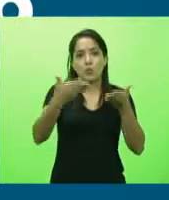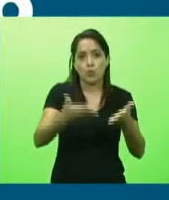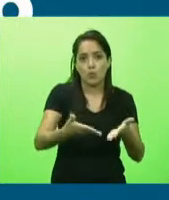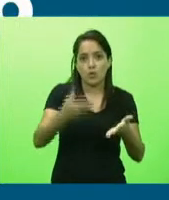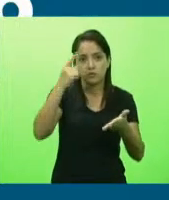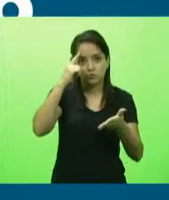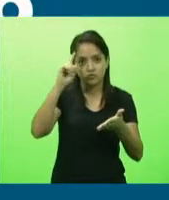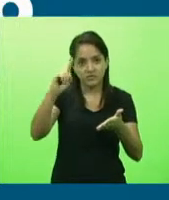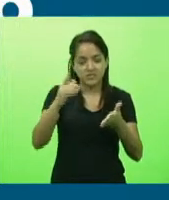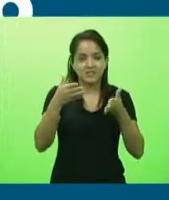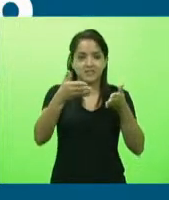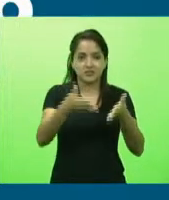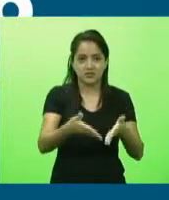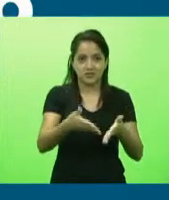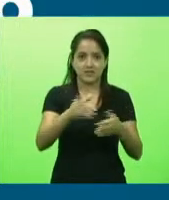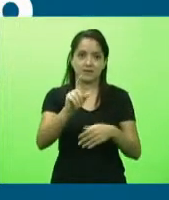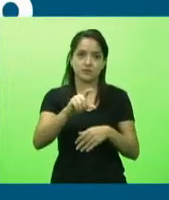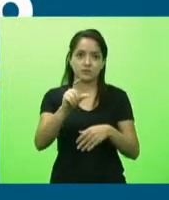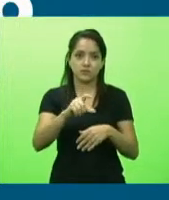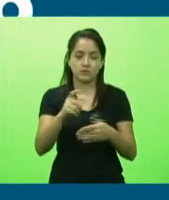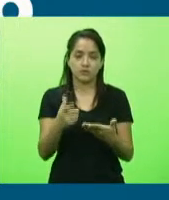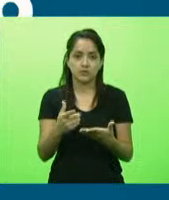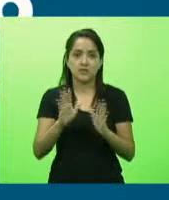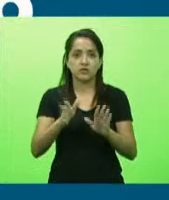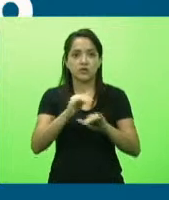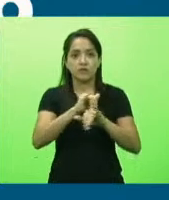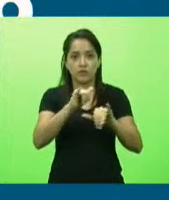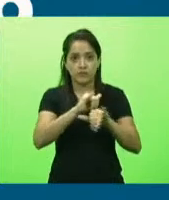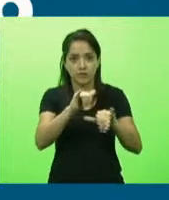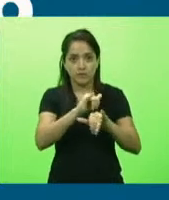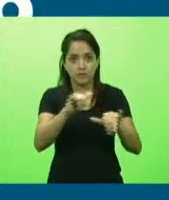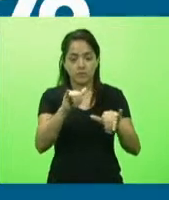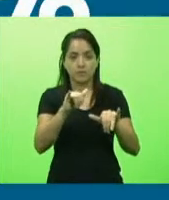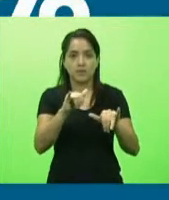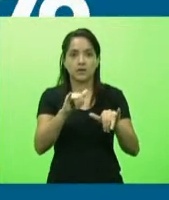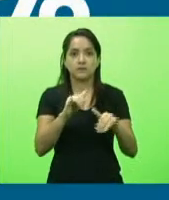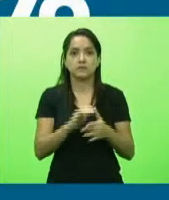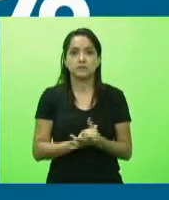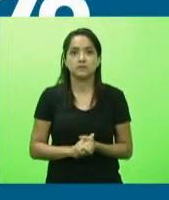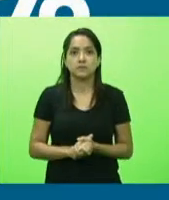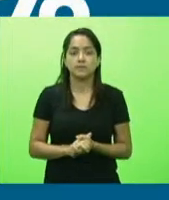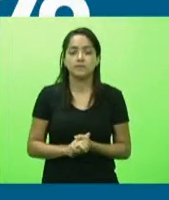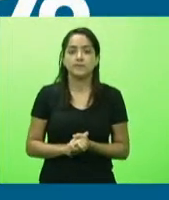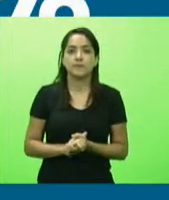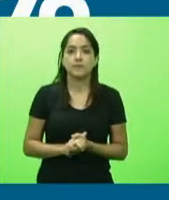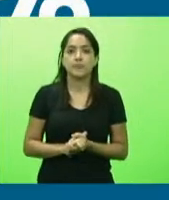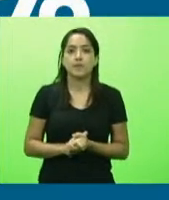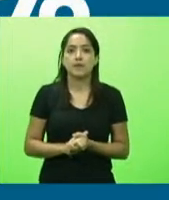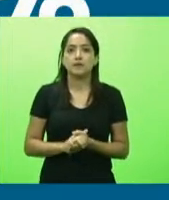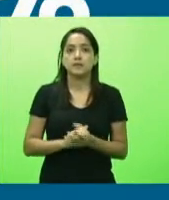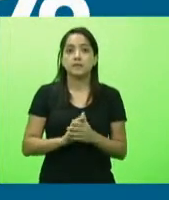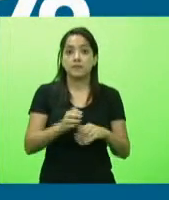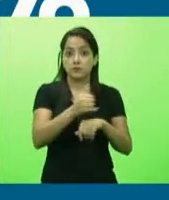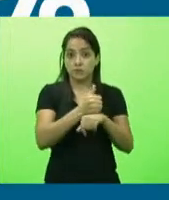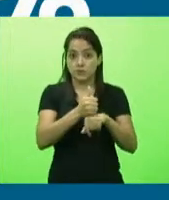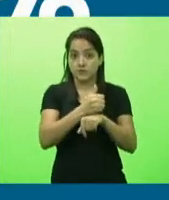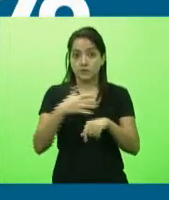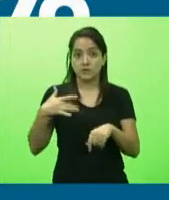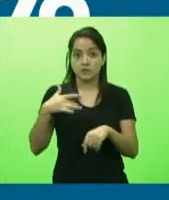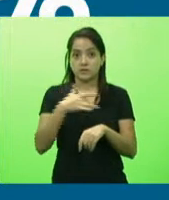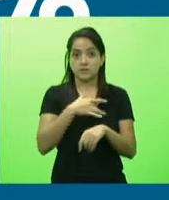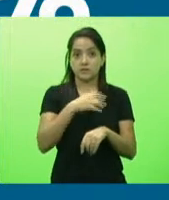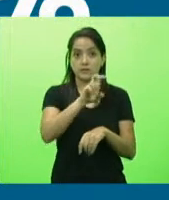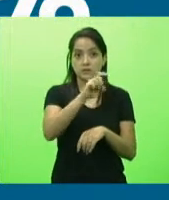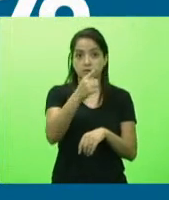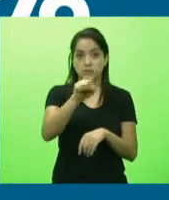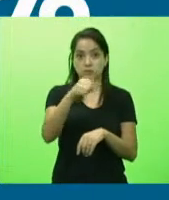dos quantitativos afinal de contas eles foram informados assim desta forma profissionais da saúde até ontem tínhamos 51